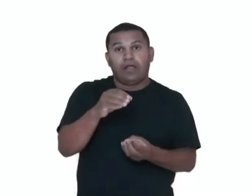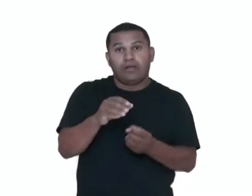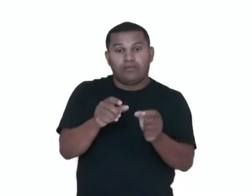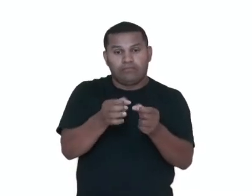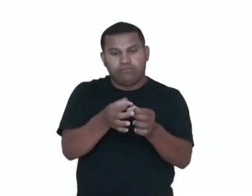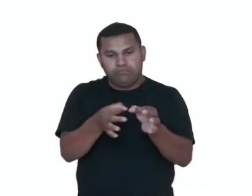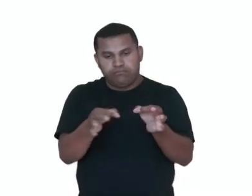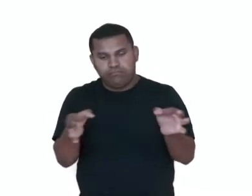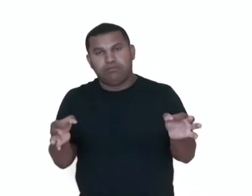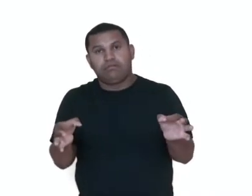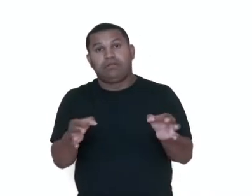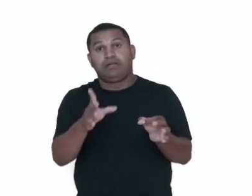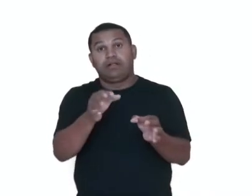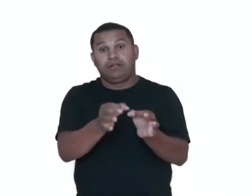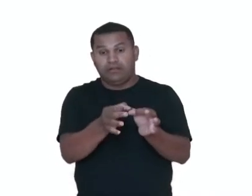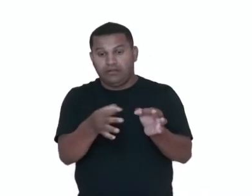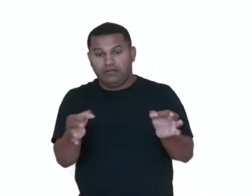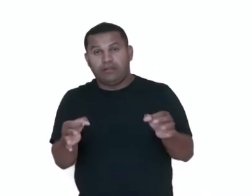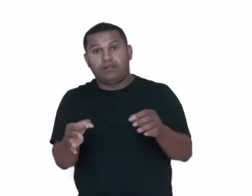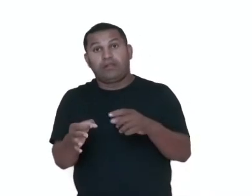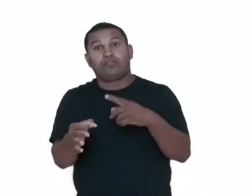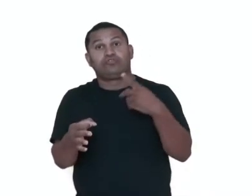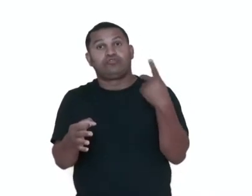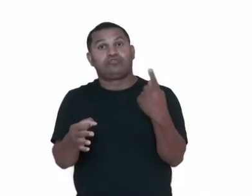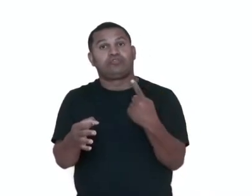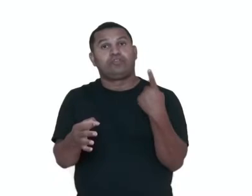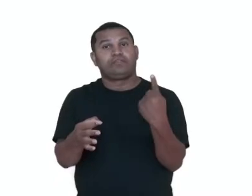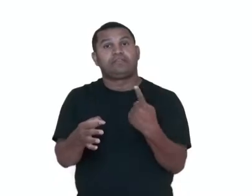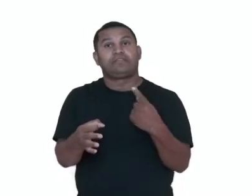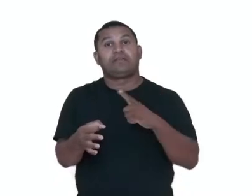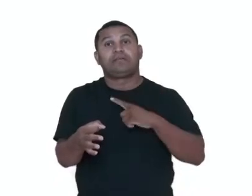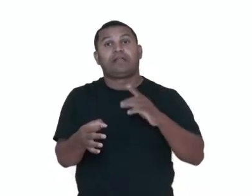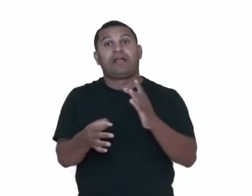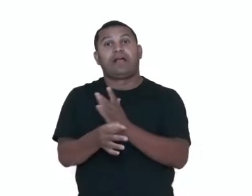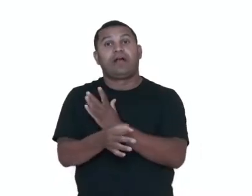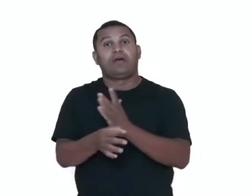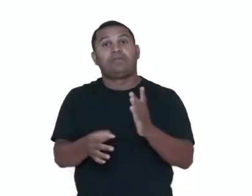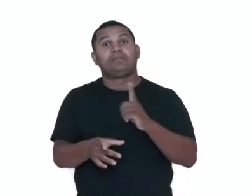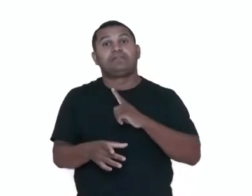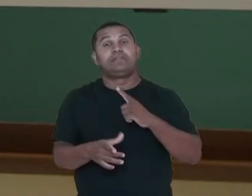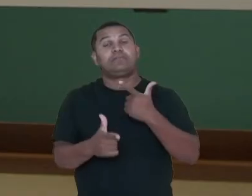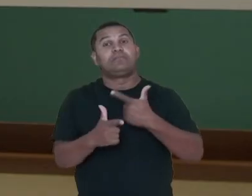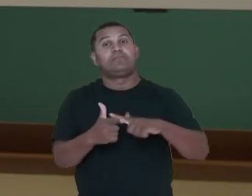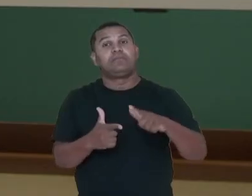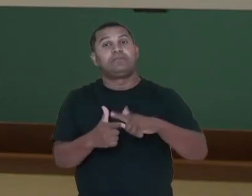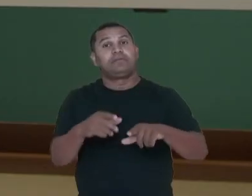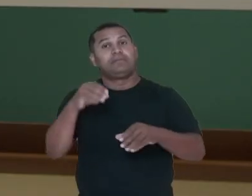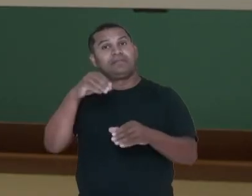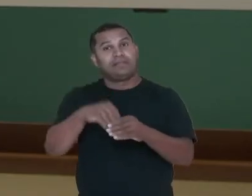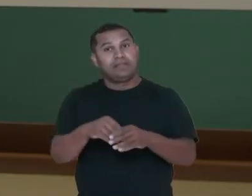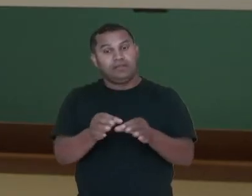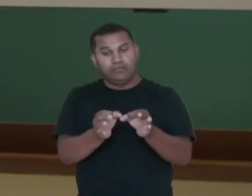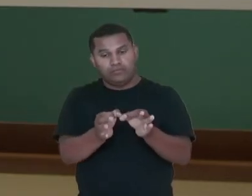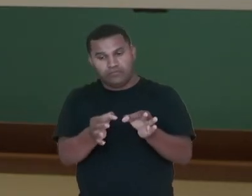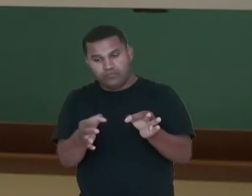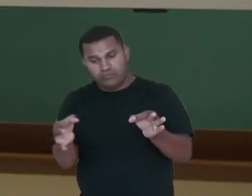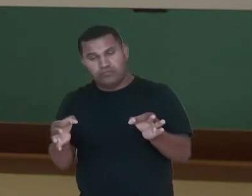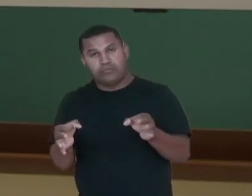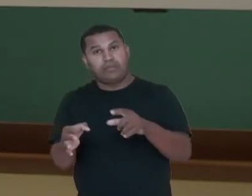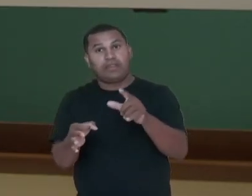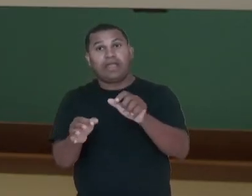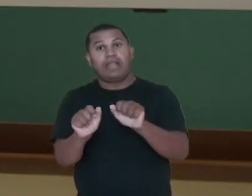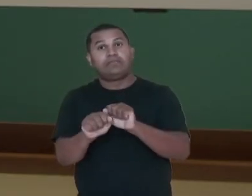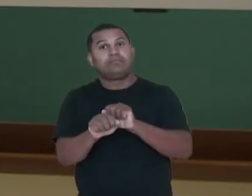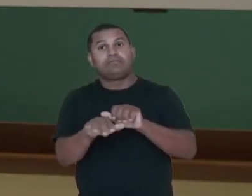o câncer vai se desenvolver. Ela pode ser benéfica quando essa massa não consegue ser controlada, ou então ela pode se espalhar.